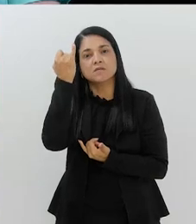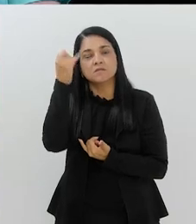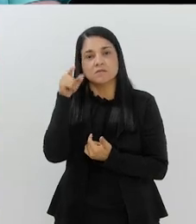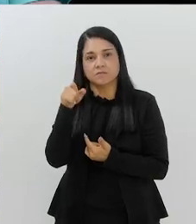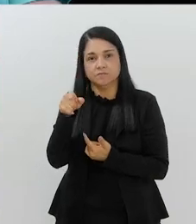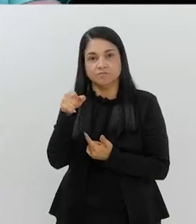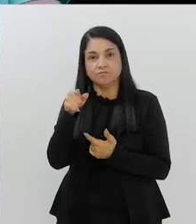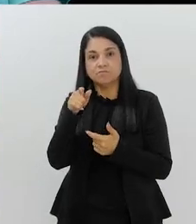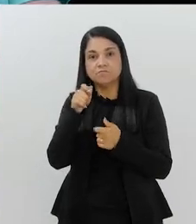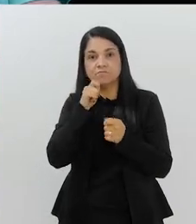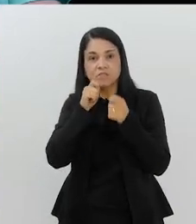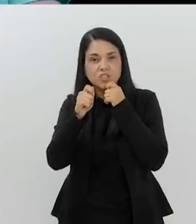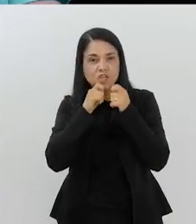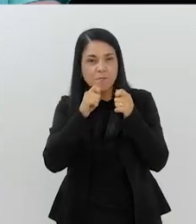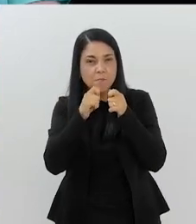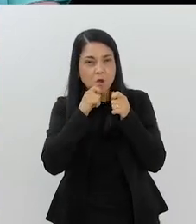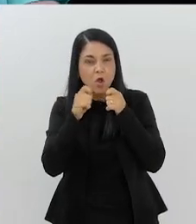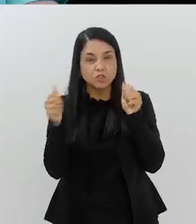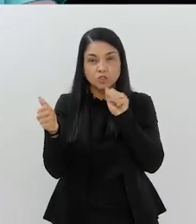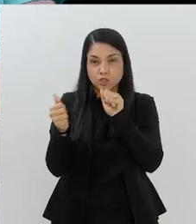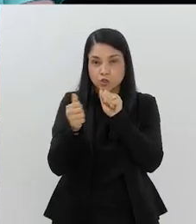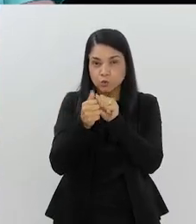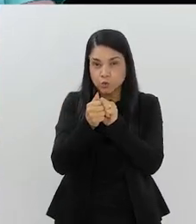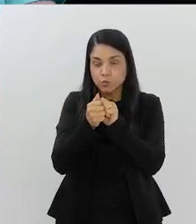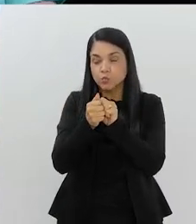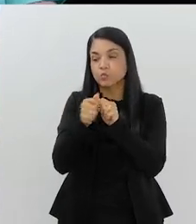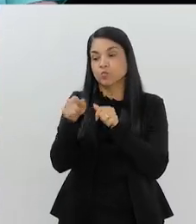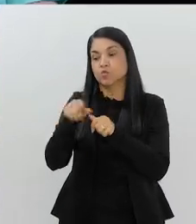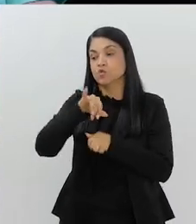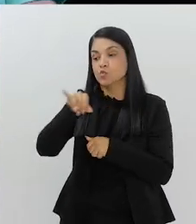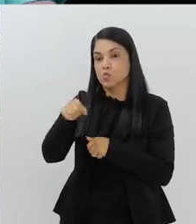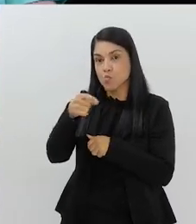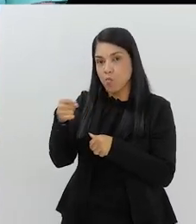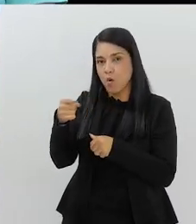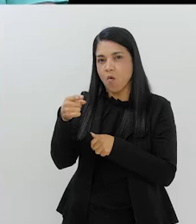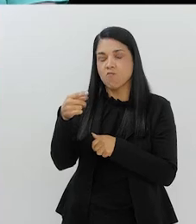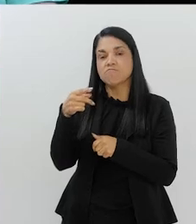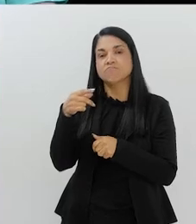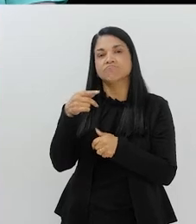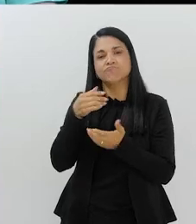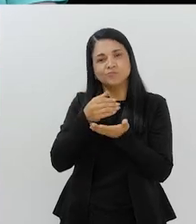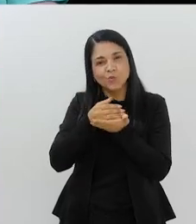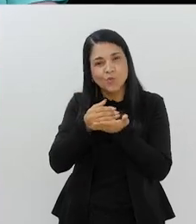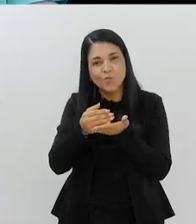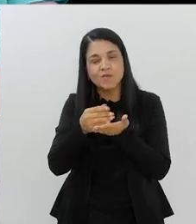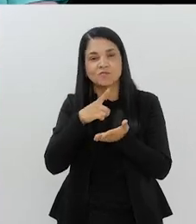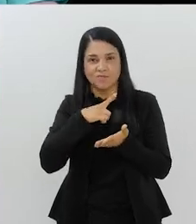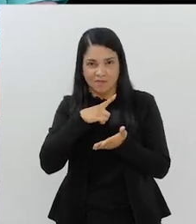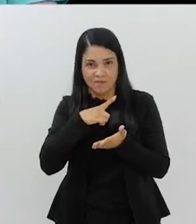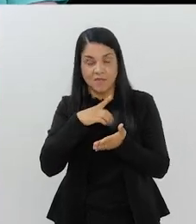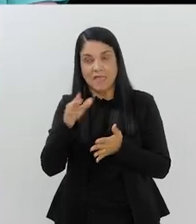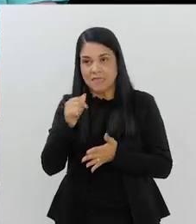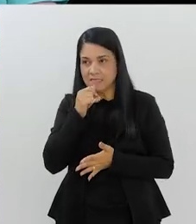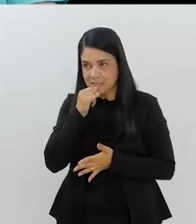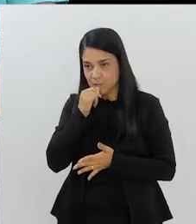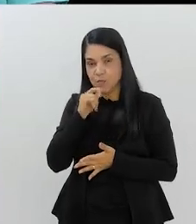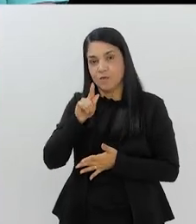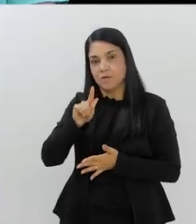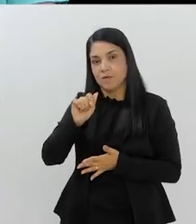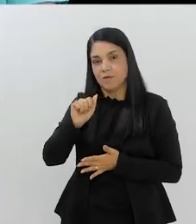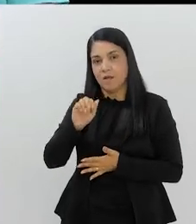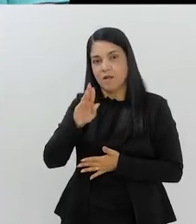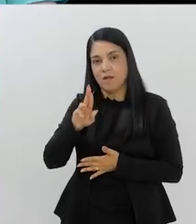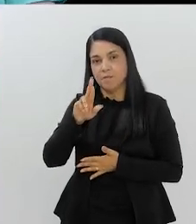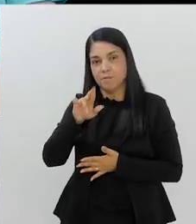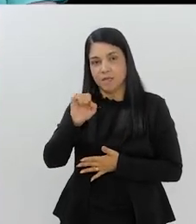a importância que vocês da mídia têm, que o João viu lá no início, porque hoje, o Gabrielzinho, nós